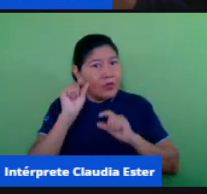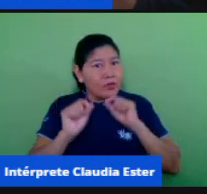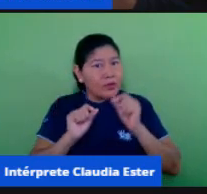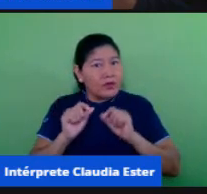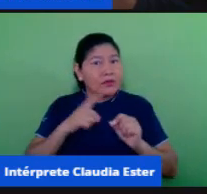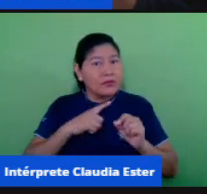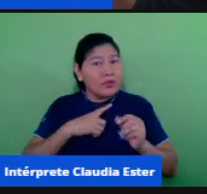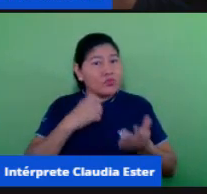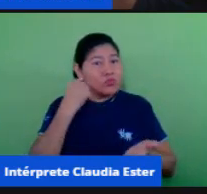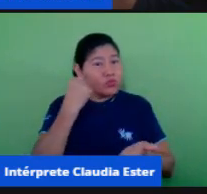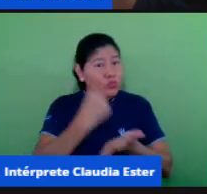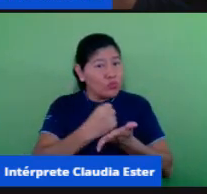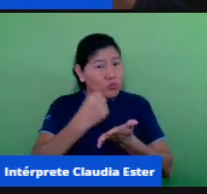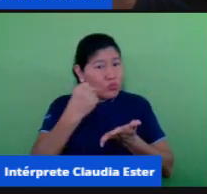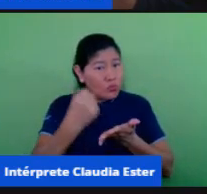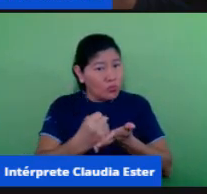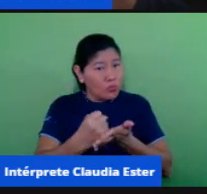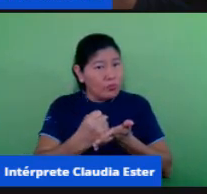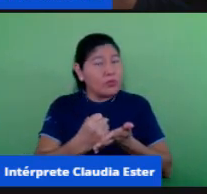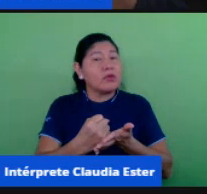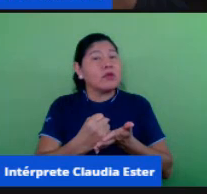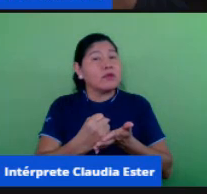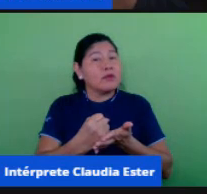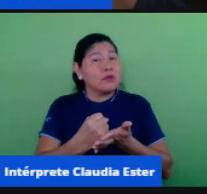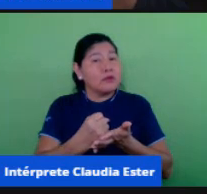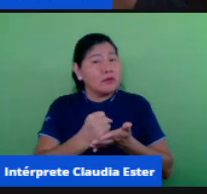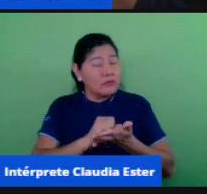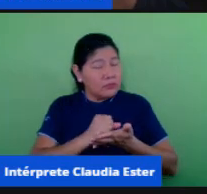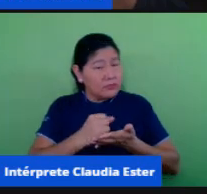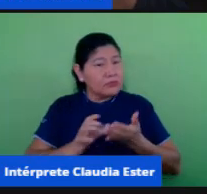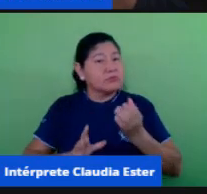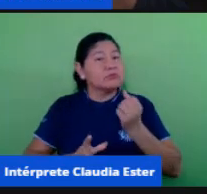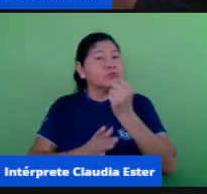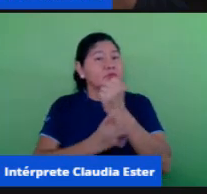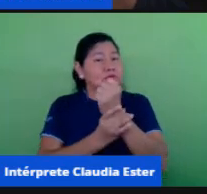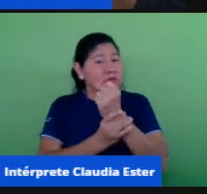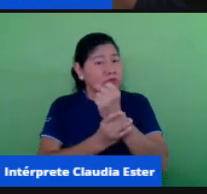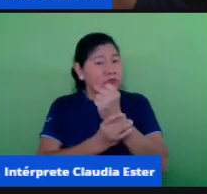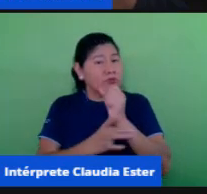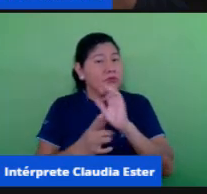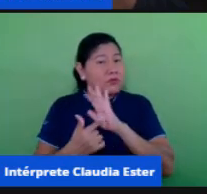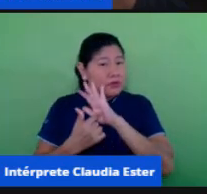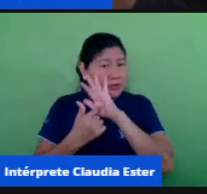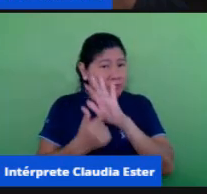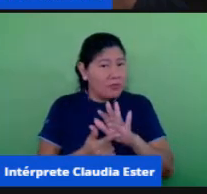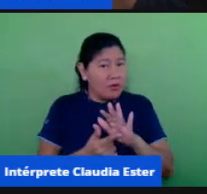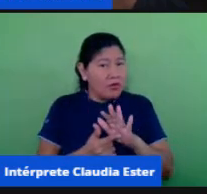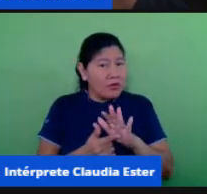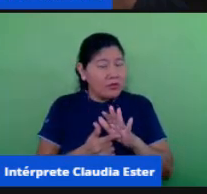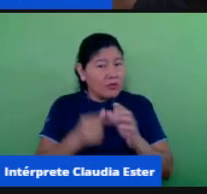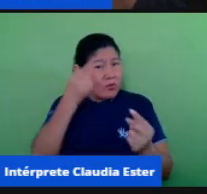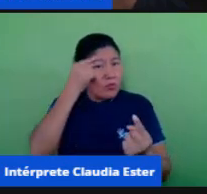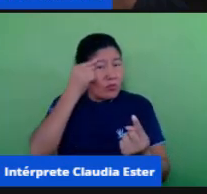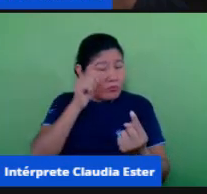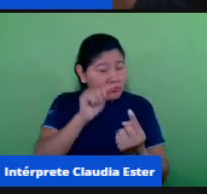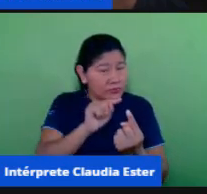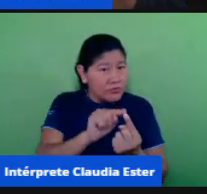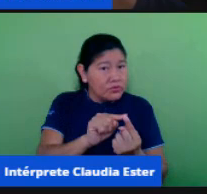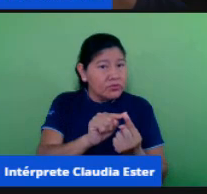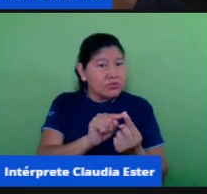deliberação do conselho nacional de educação em que cita a especificidade da educação